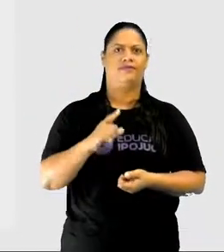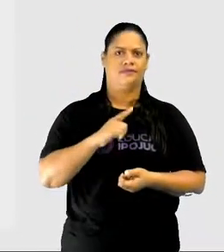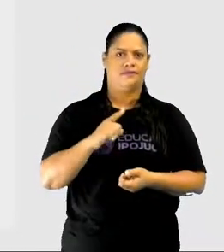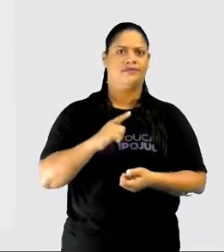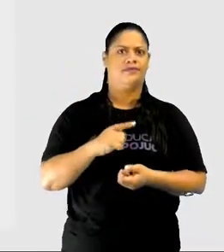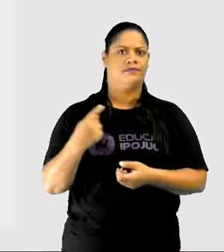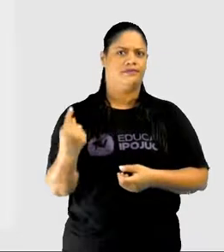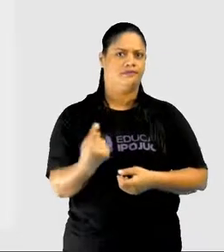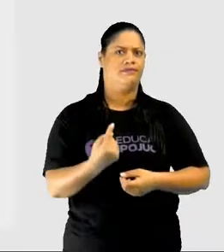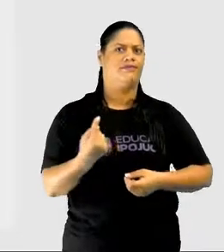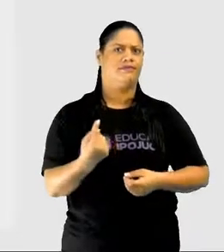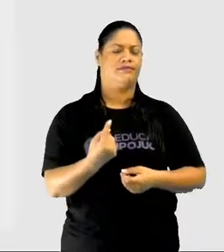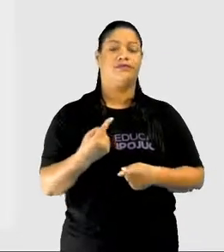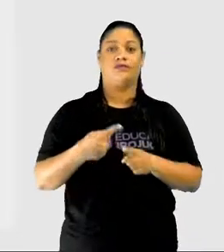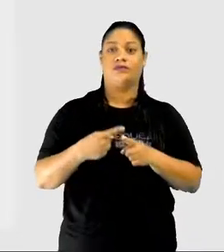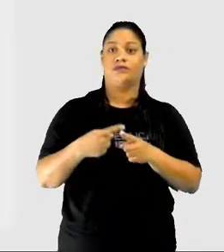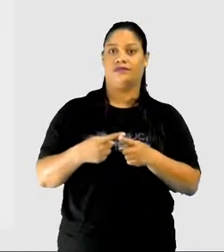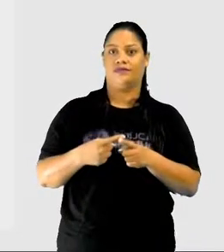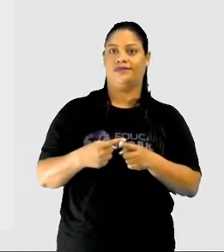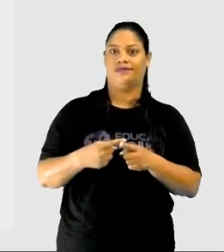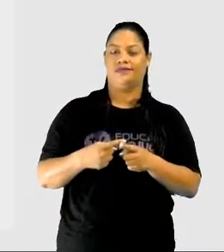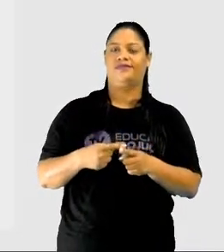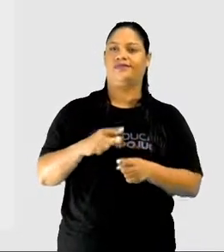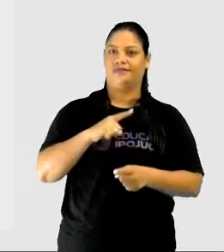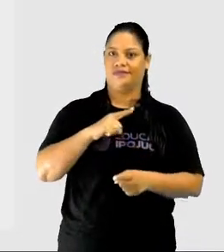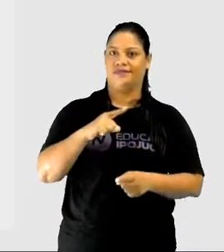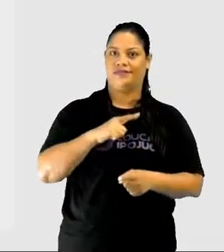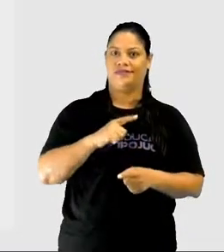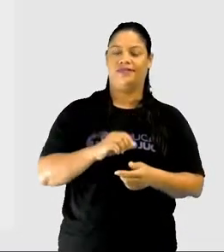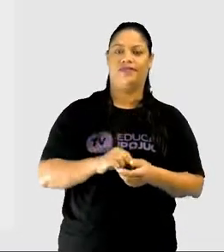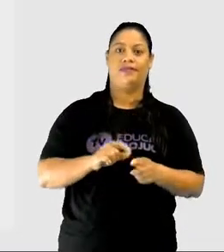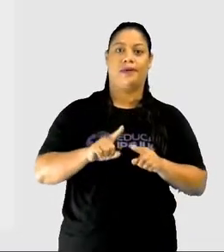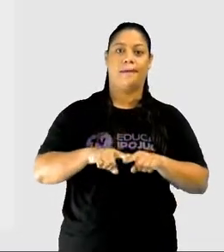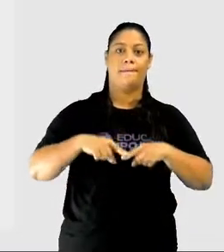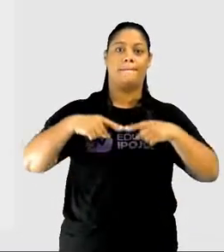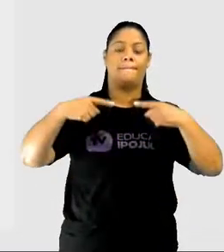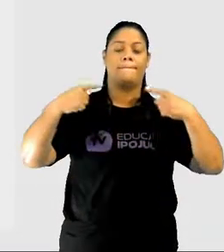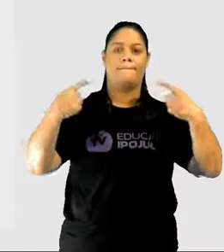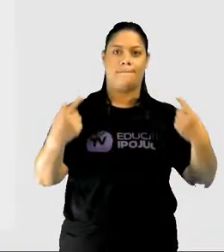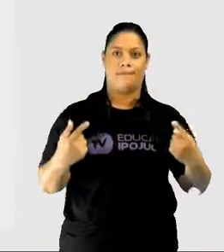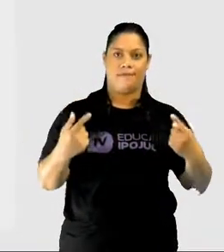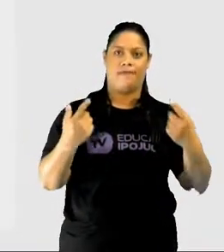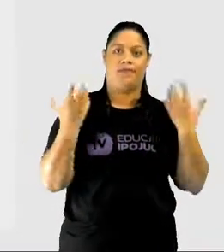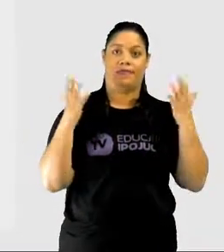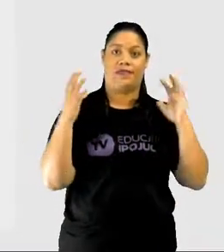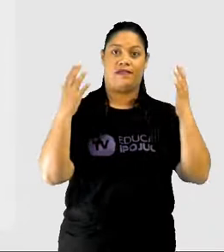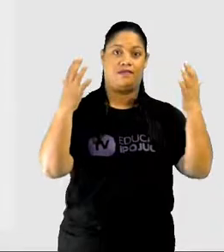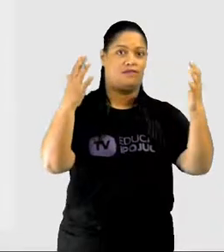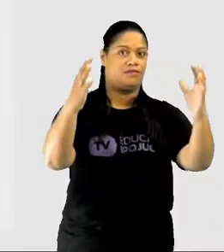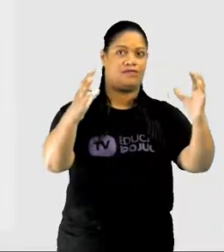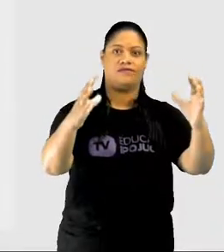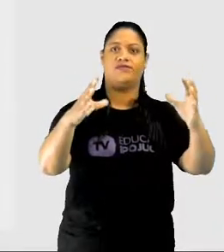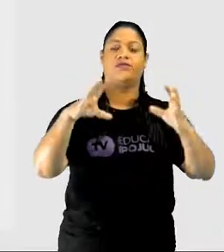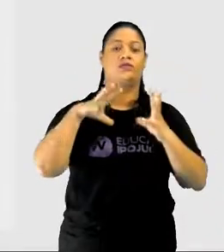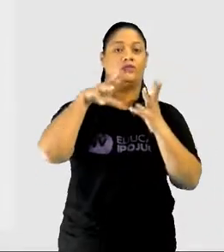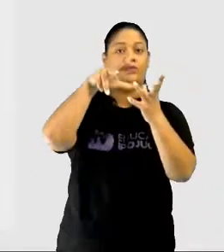particularidade porque nela está a maior floresta tropical do mundo.